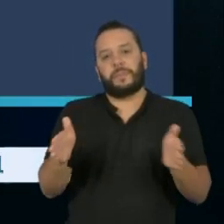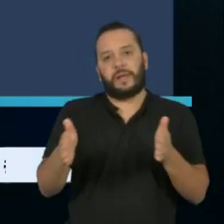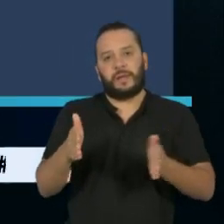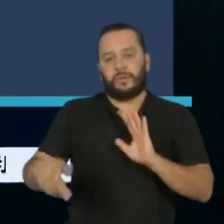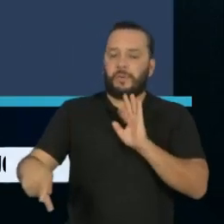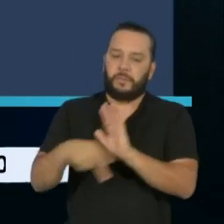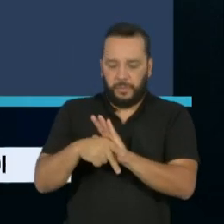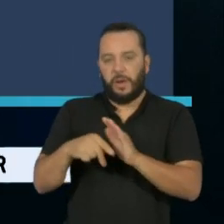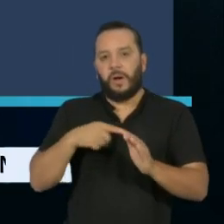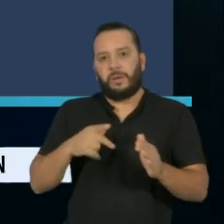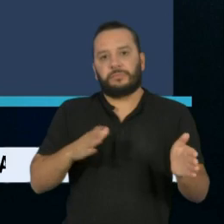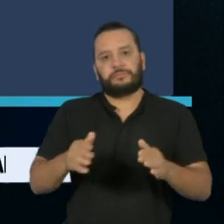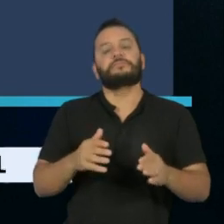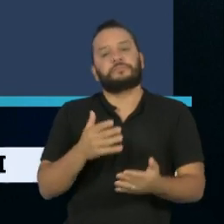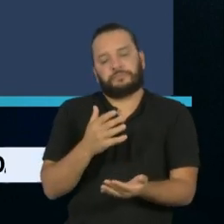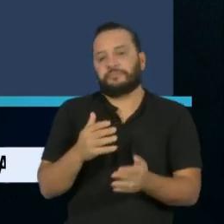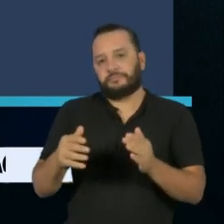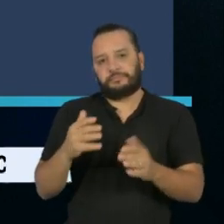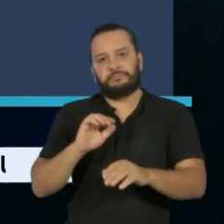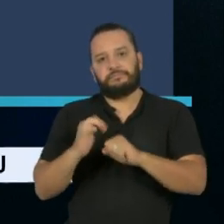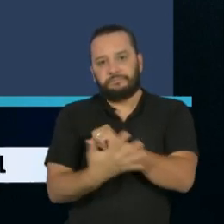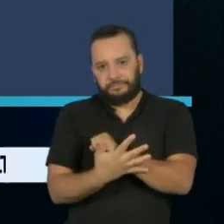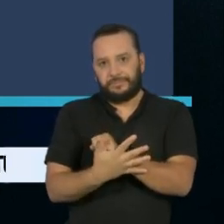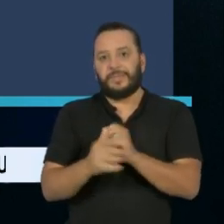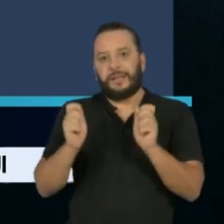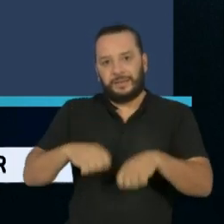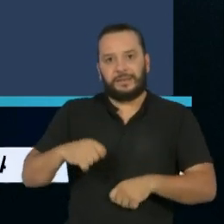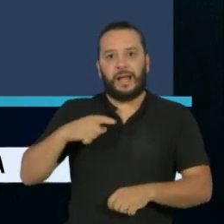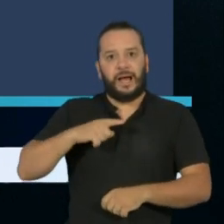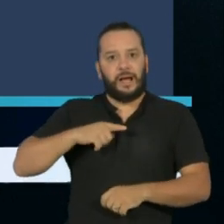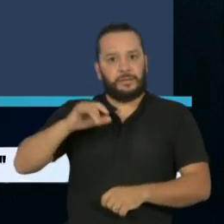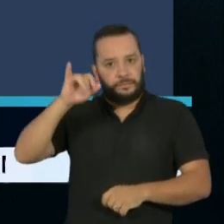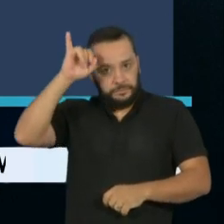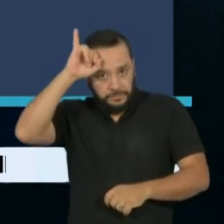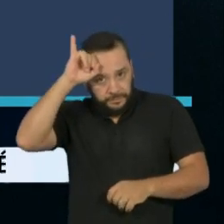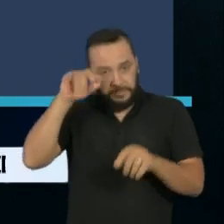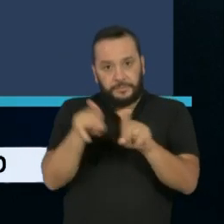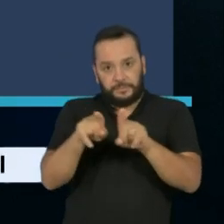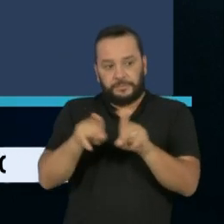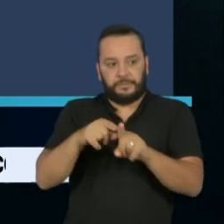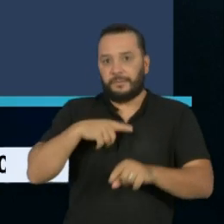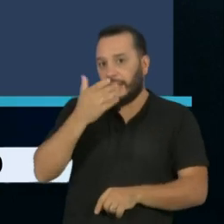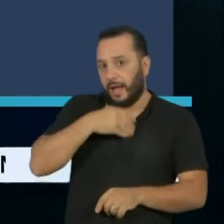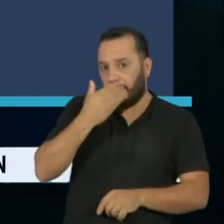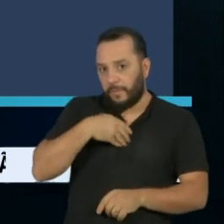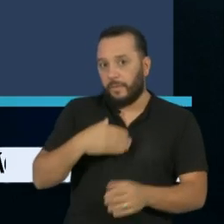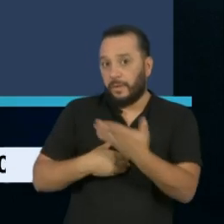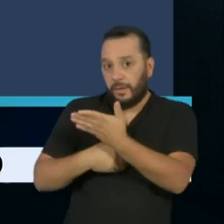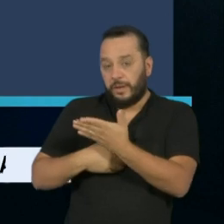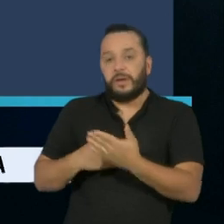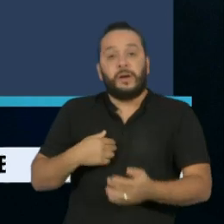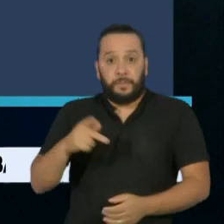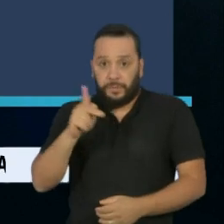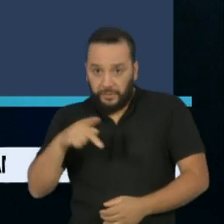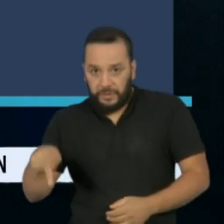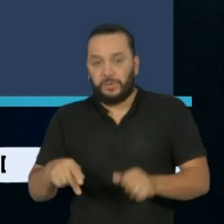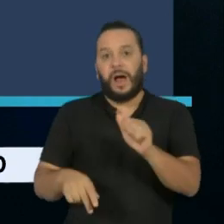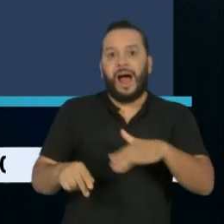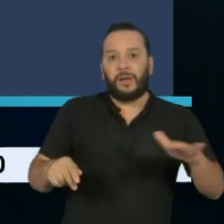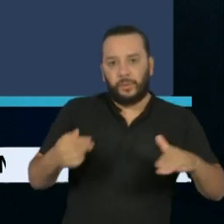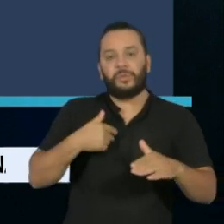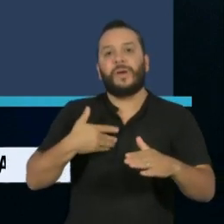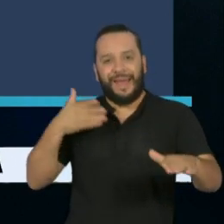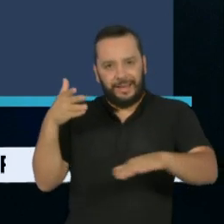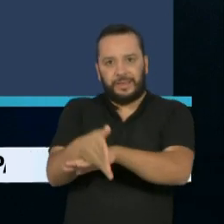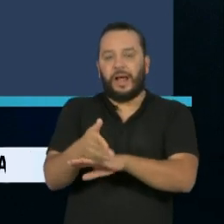disponível para os sistemas Android e iOS. Para acessar, estudantes e professores da rede estadual terão de fazer o login com os mesmos